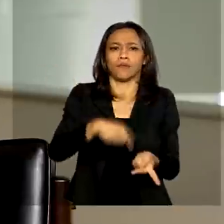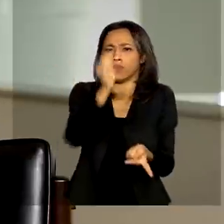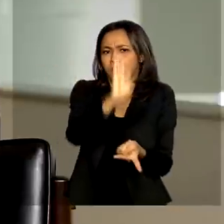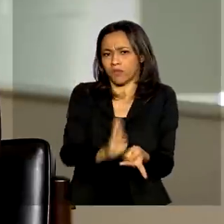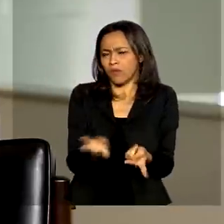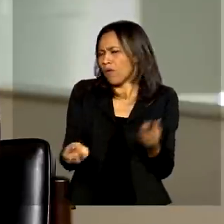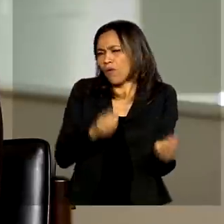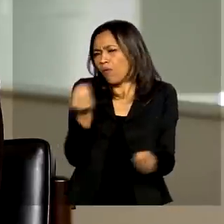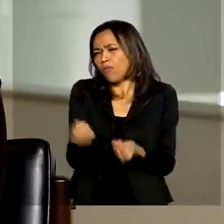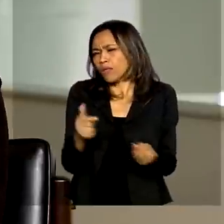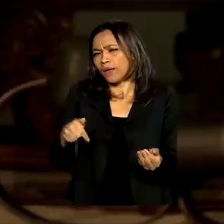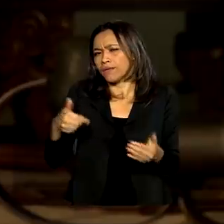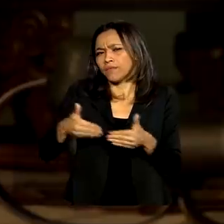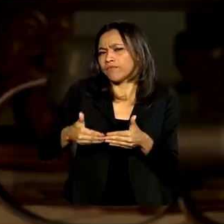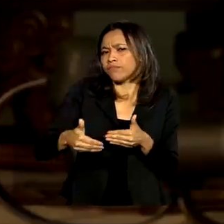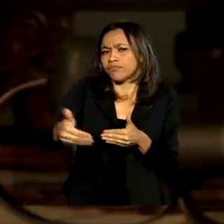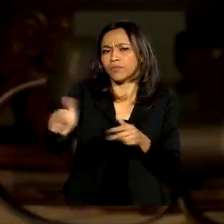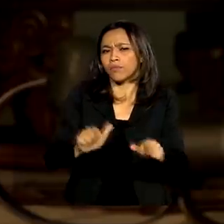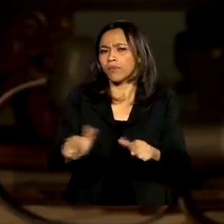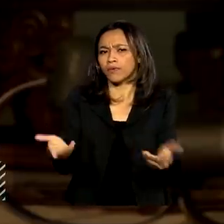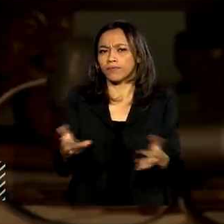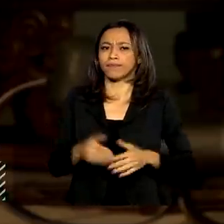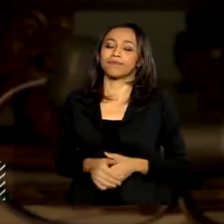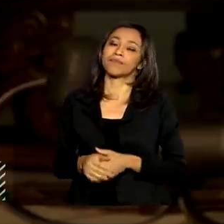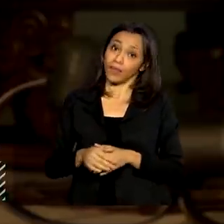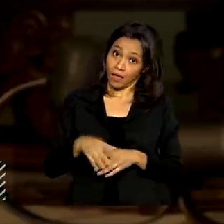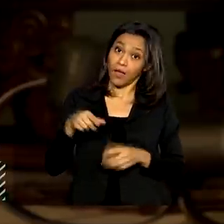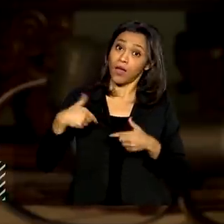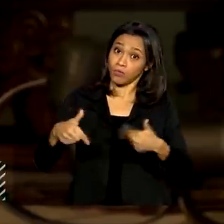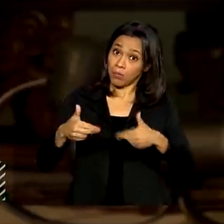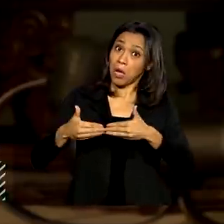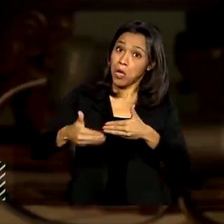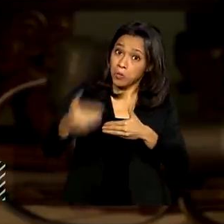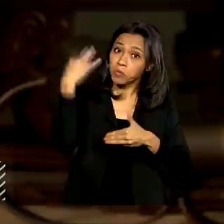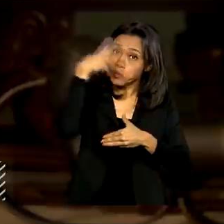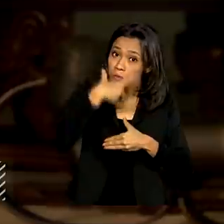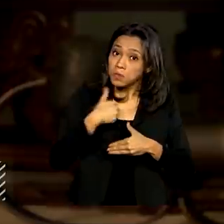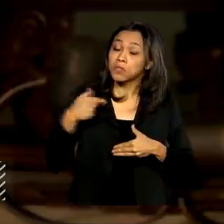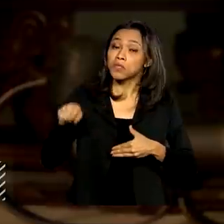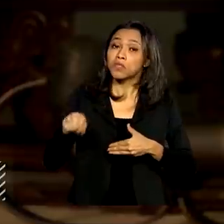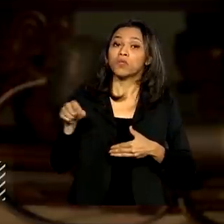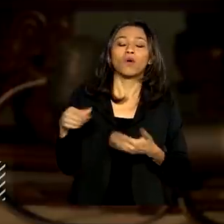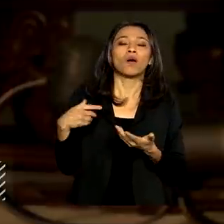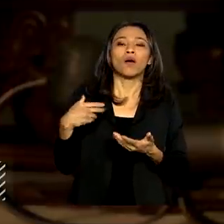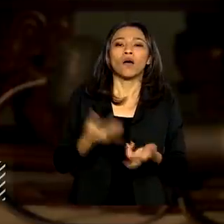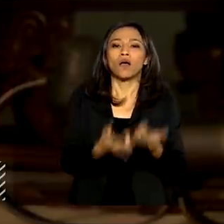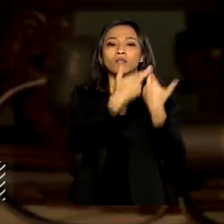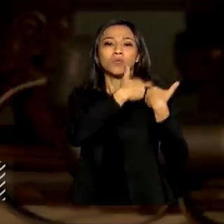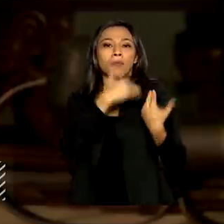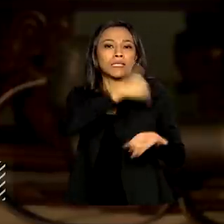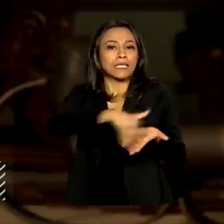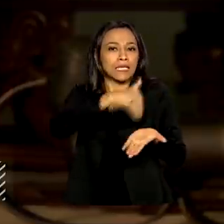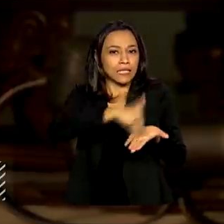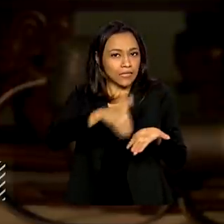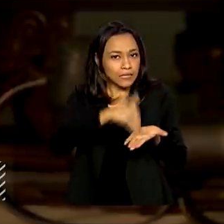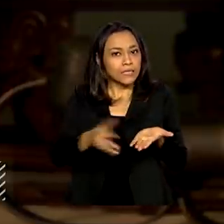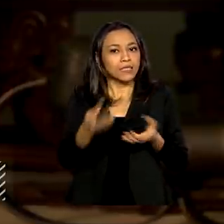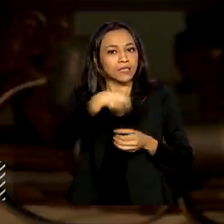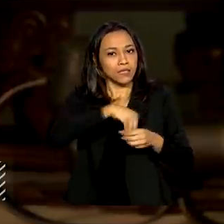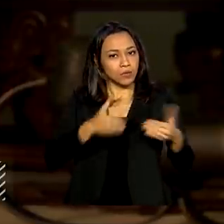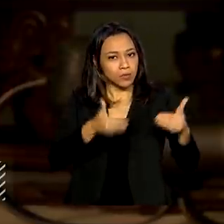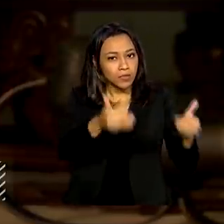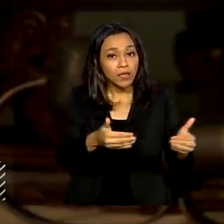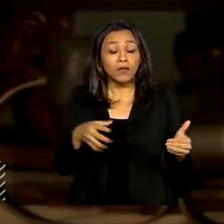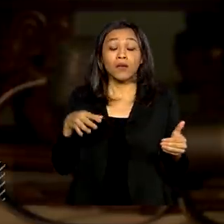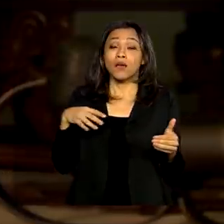ventiladores. Como está esse trabalho? Valeu, esse um trabalho muito bonito feito pela nossa Secretaria de Empreendedorismo e Inovações. O MCTIC, pela